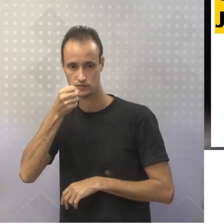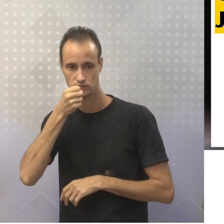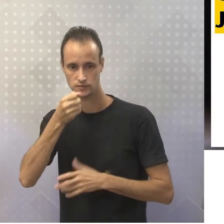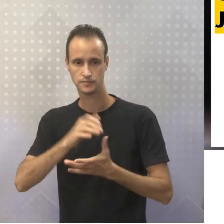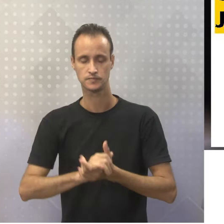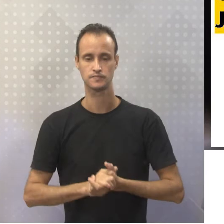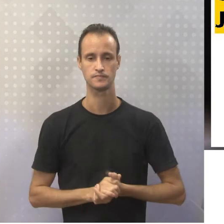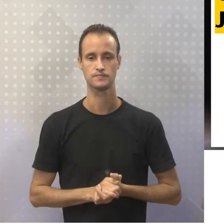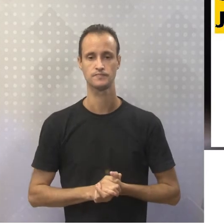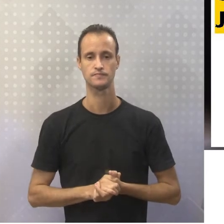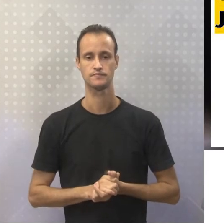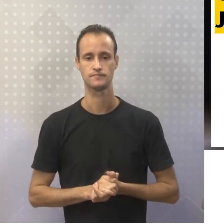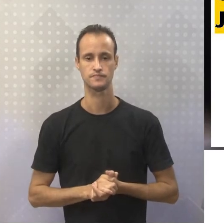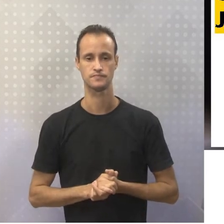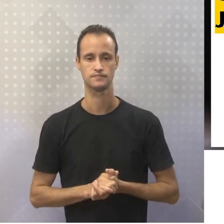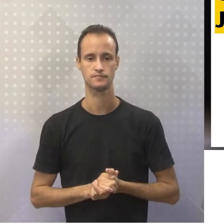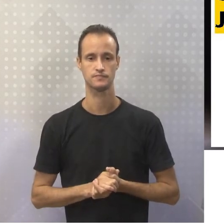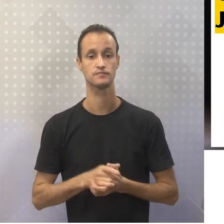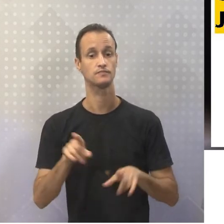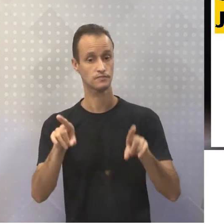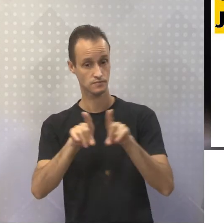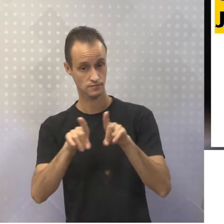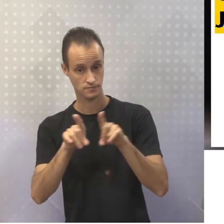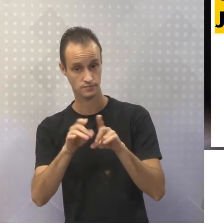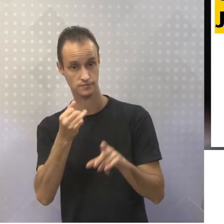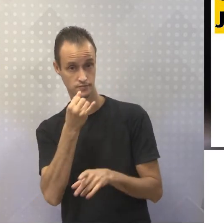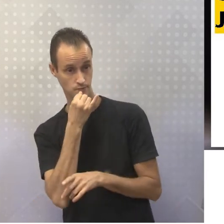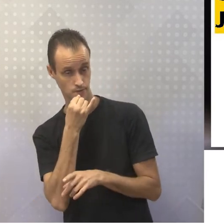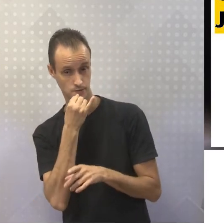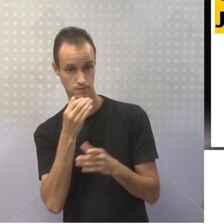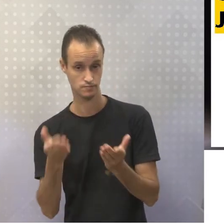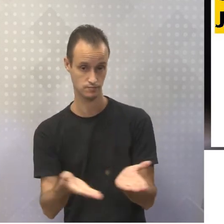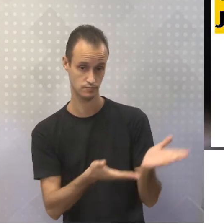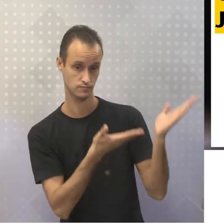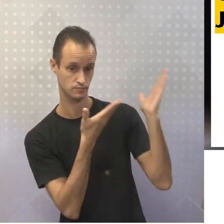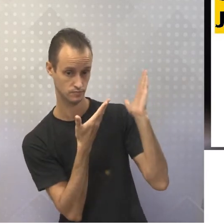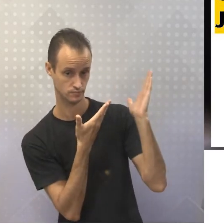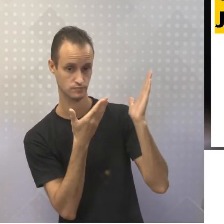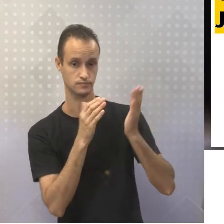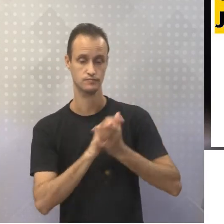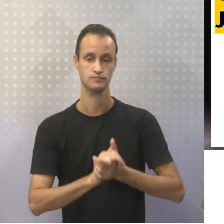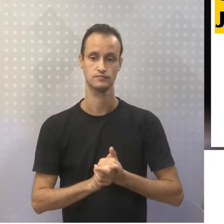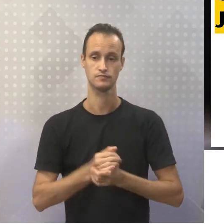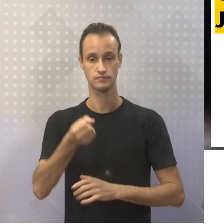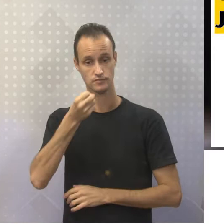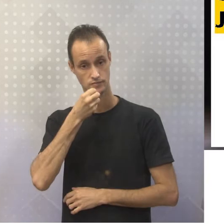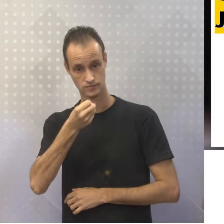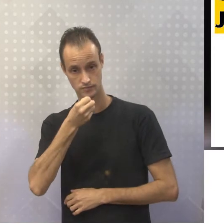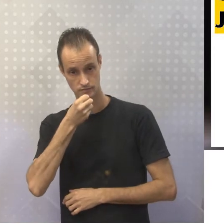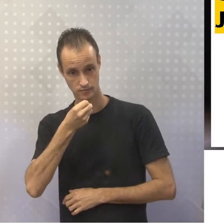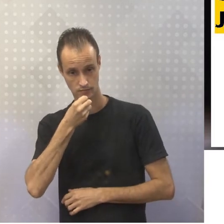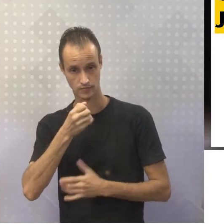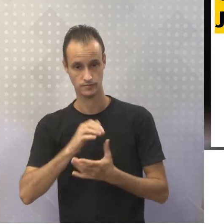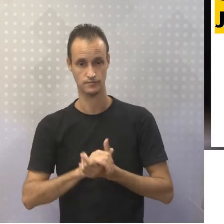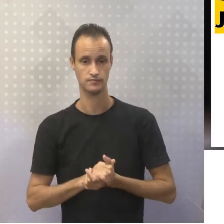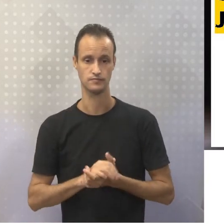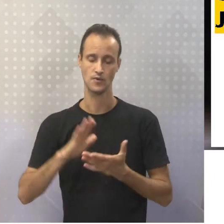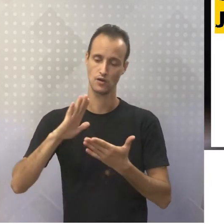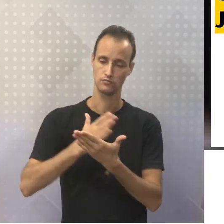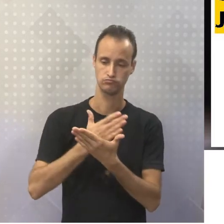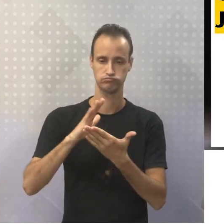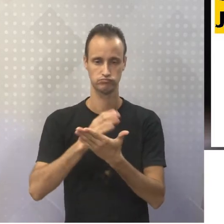eu vou trazer para vocês um exemplo da reportagem, algumas